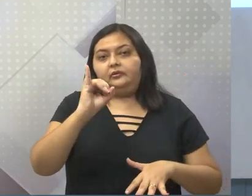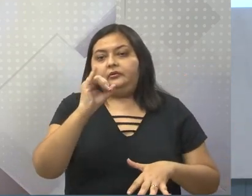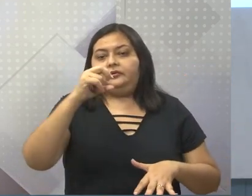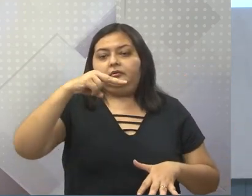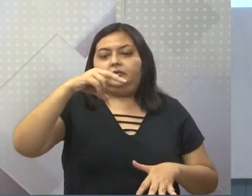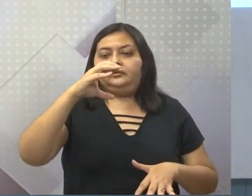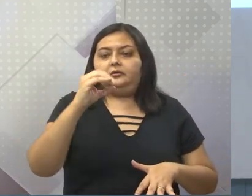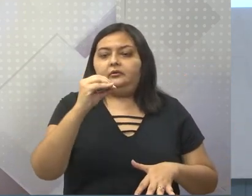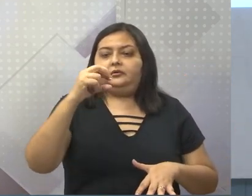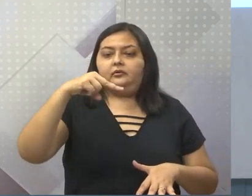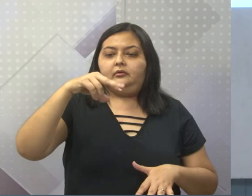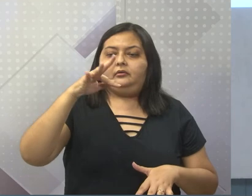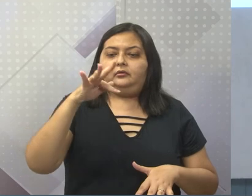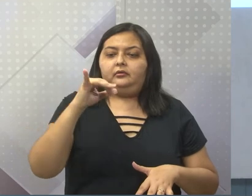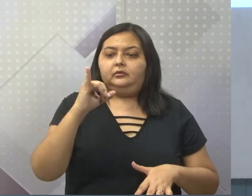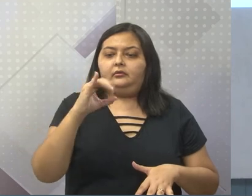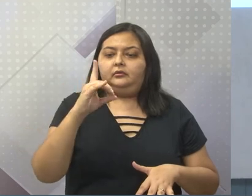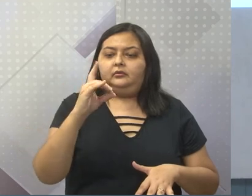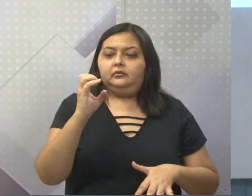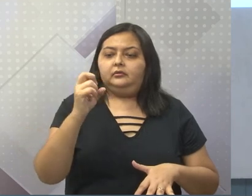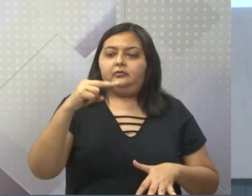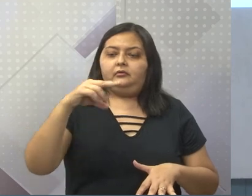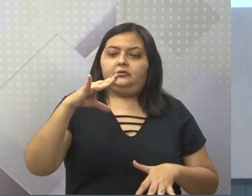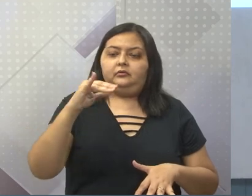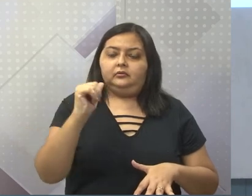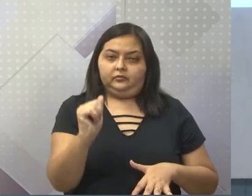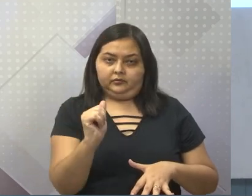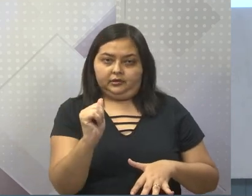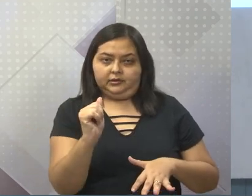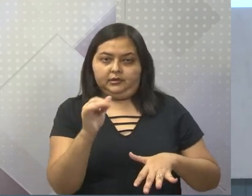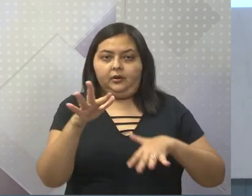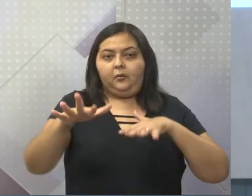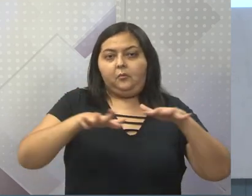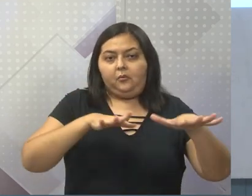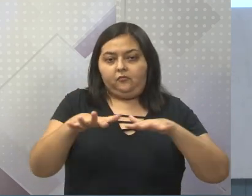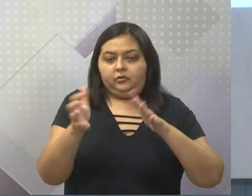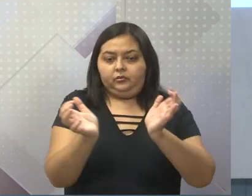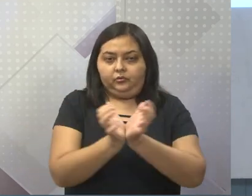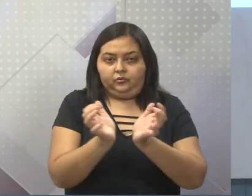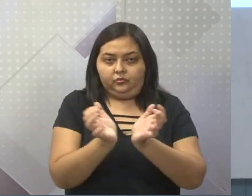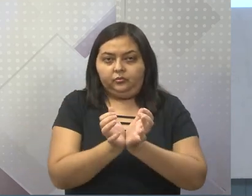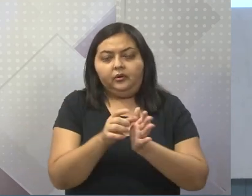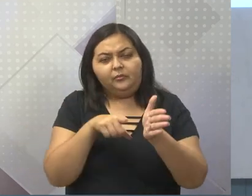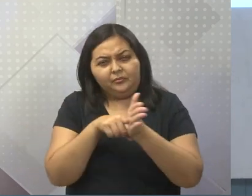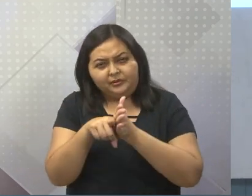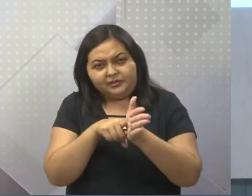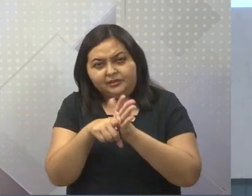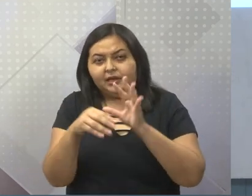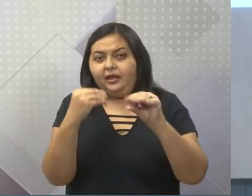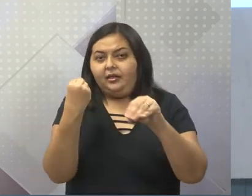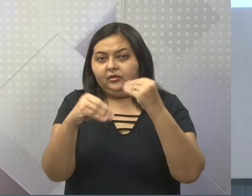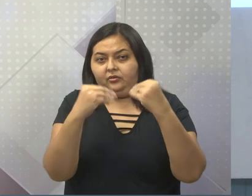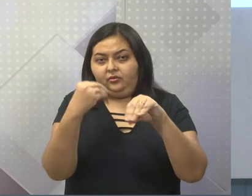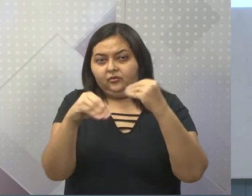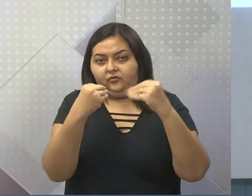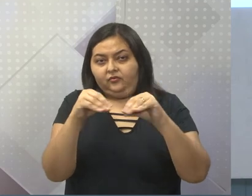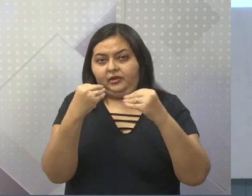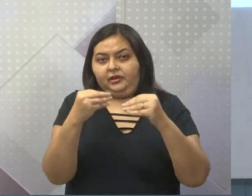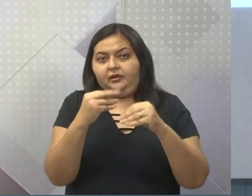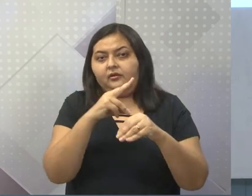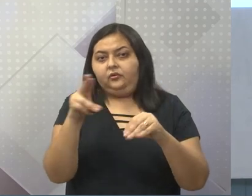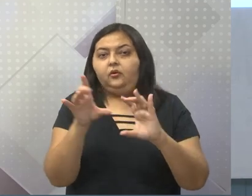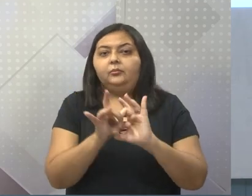ter uma visão mais de perto, assim, de uma forma visual. Se vocês quiserem pesquisar depois dessa novela que passou